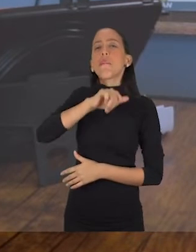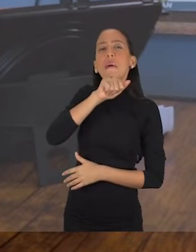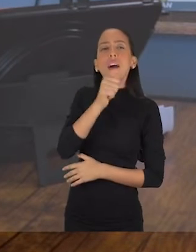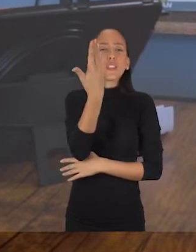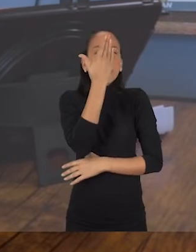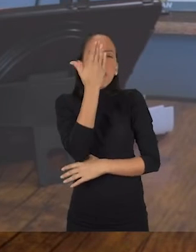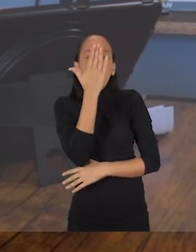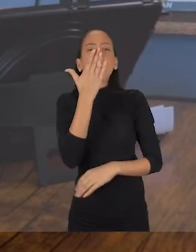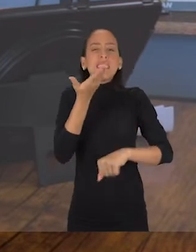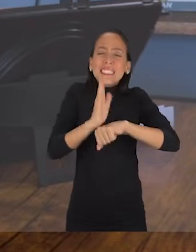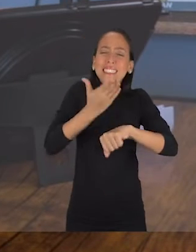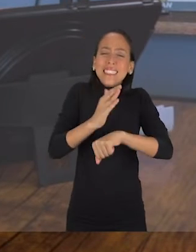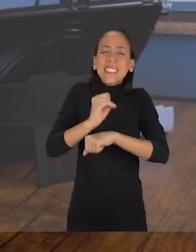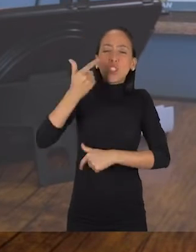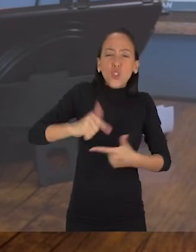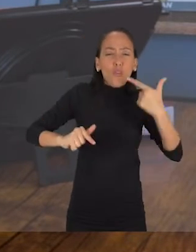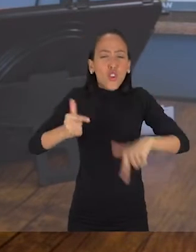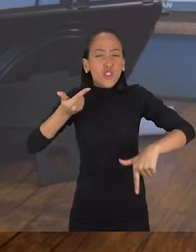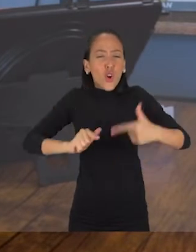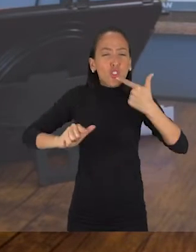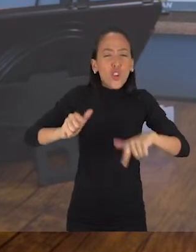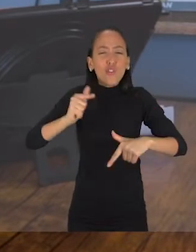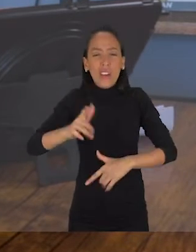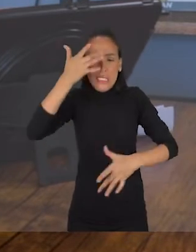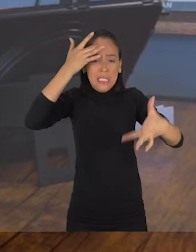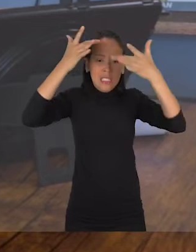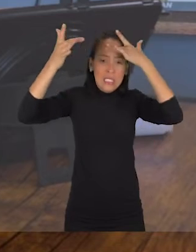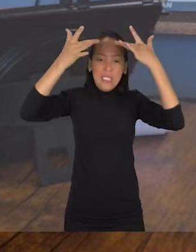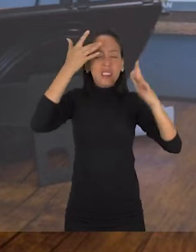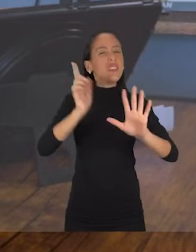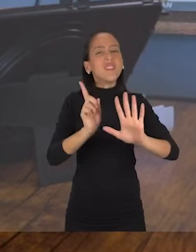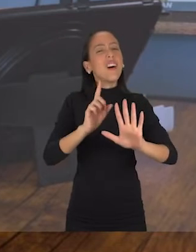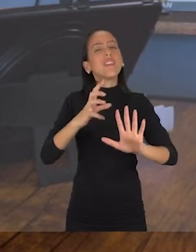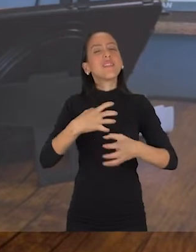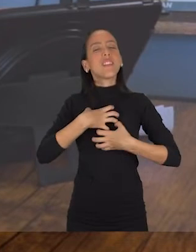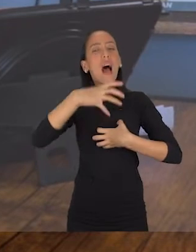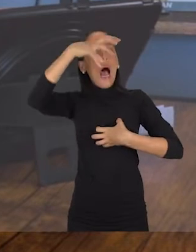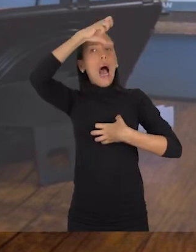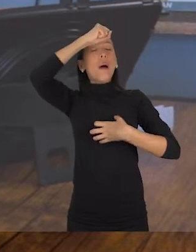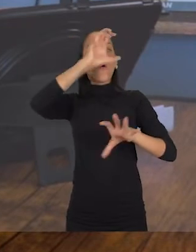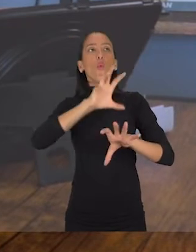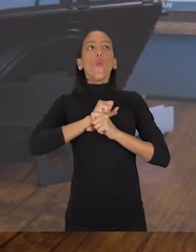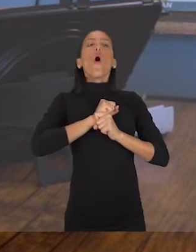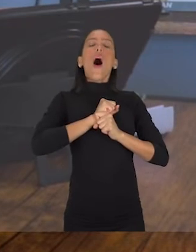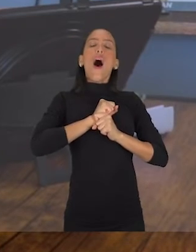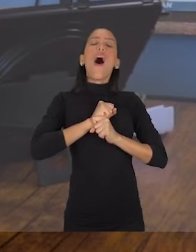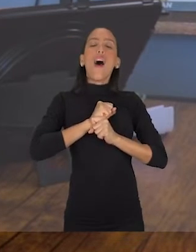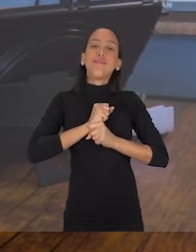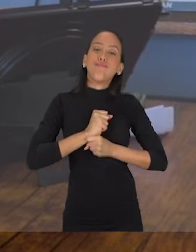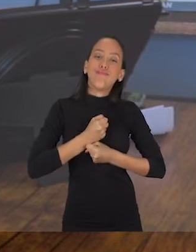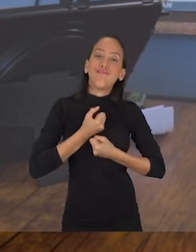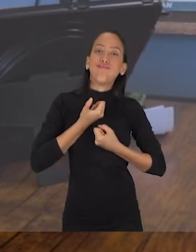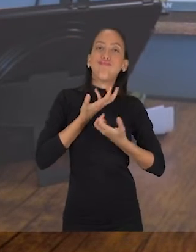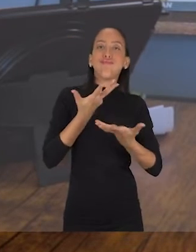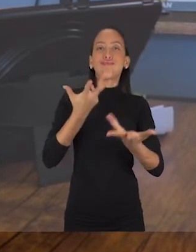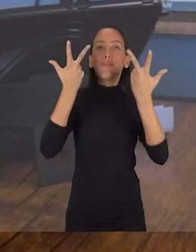quanto mais você repete isso, não de forma decorada, mas de forma pra aprender sobre o que você tá falando, mais você entende